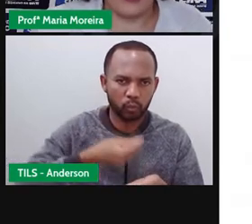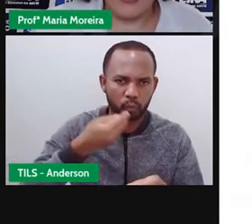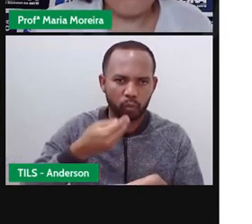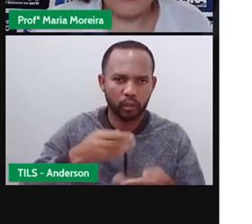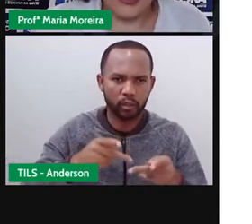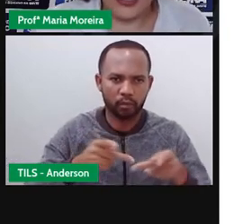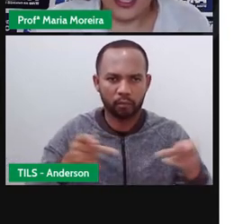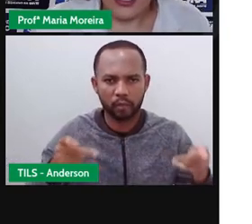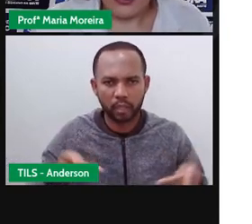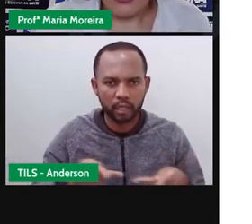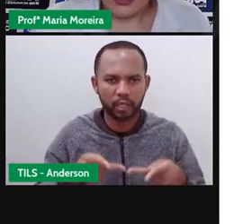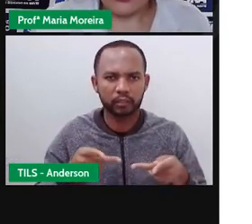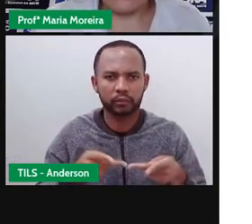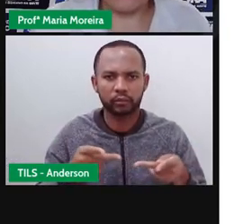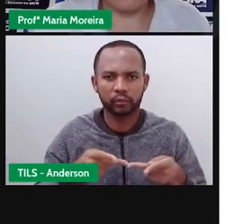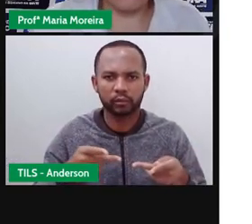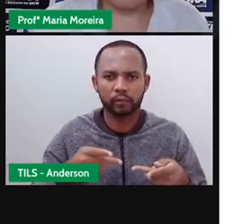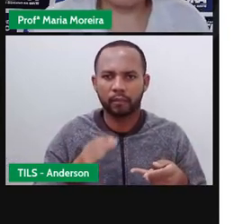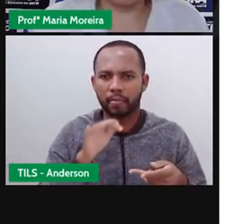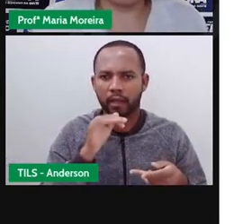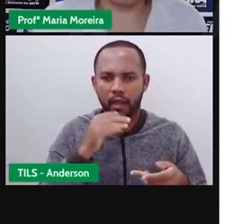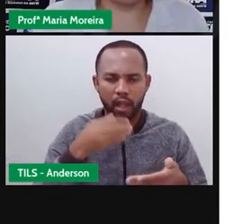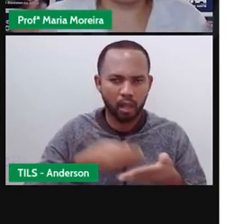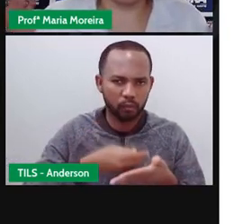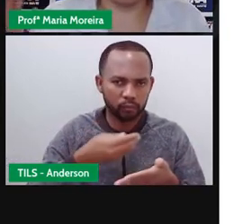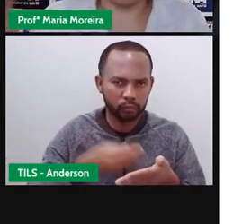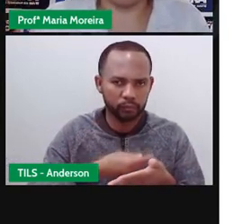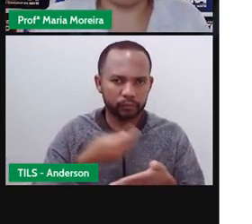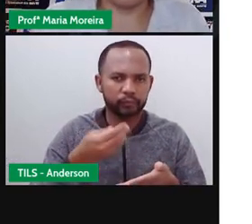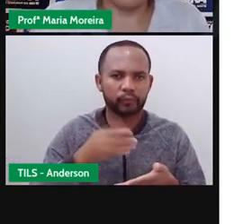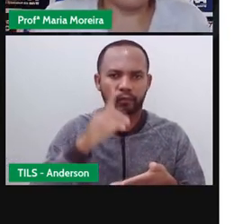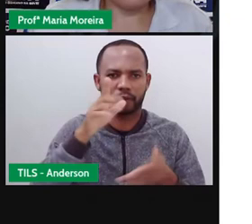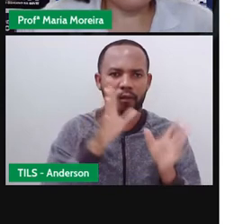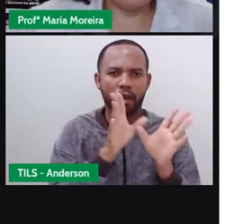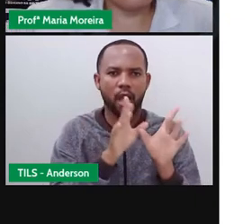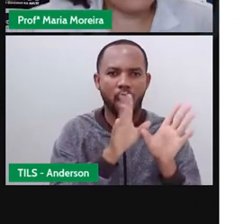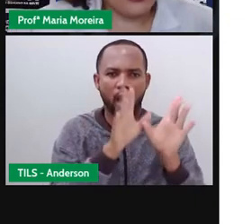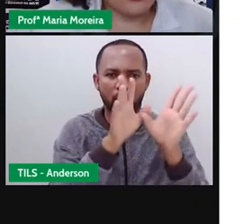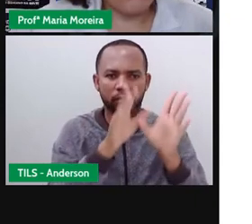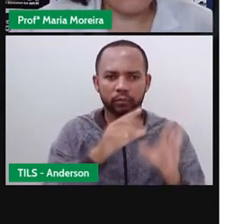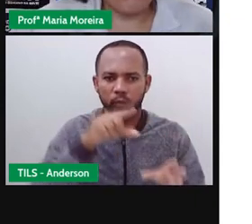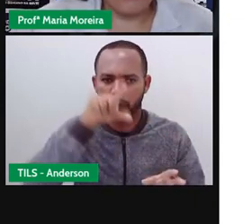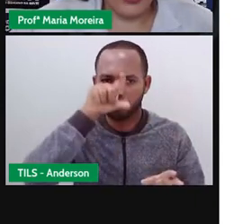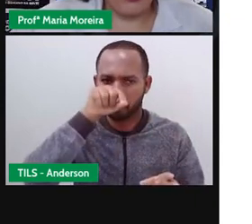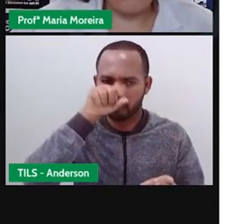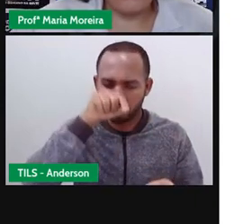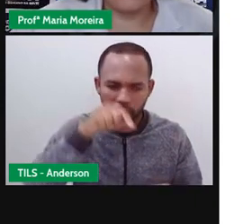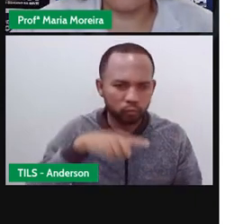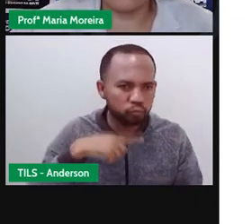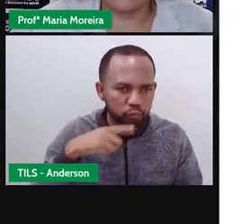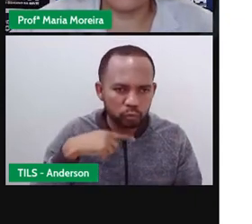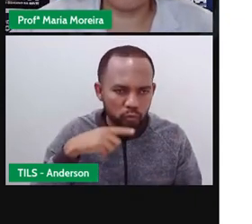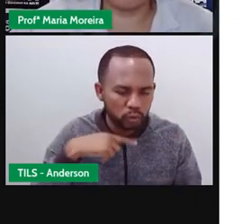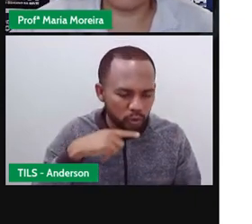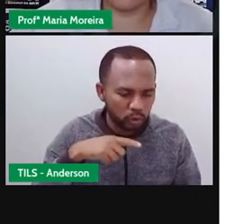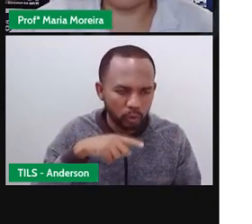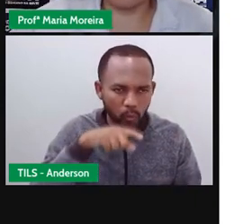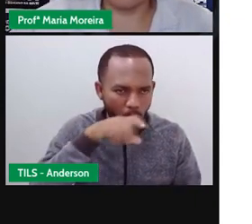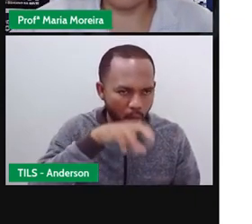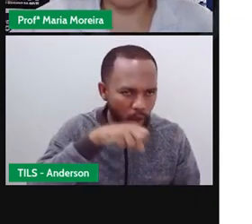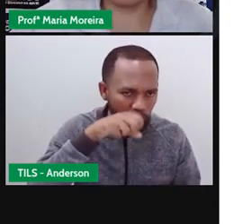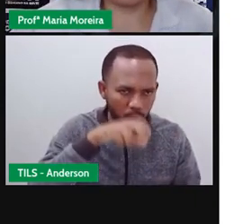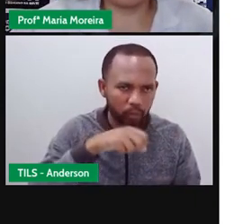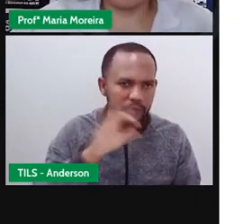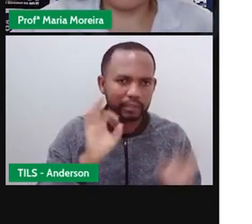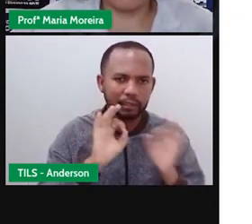comia a valer, a cegonha com seu bico enorme não conseguiu provar uma gota que fosse.